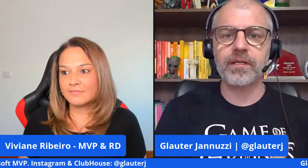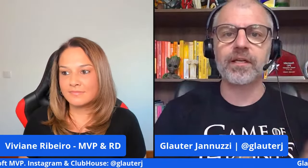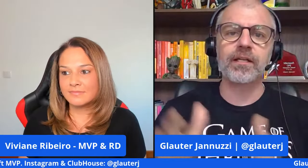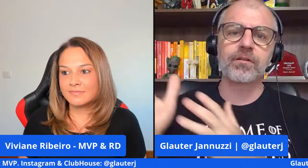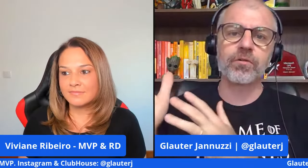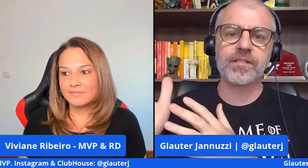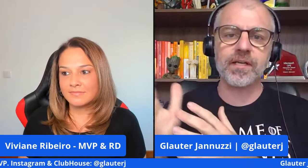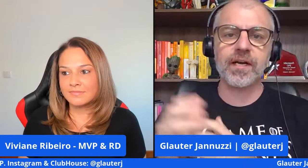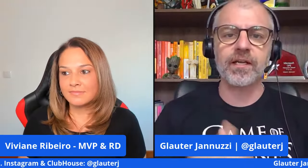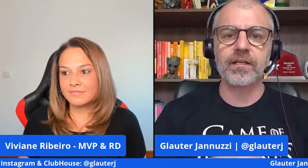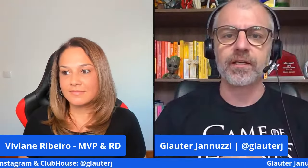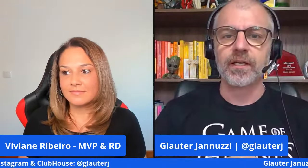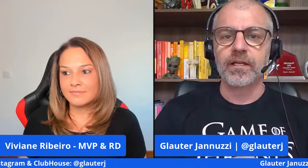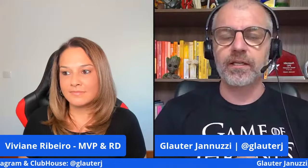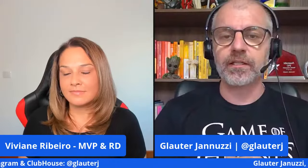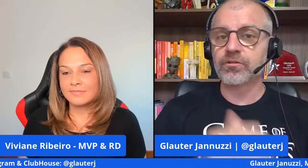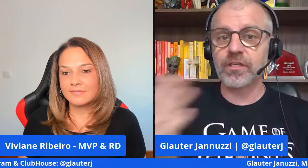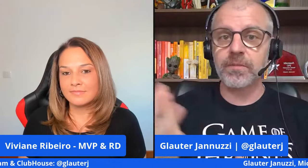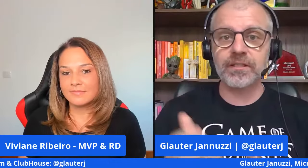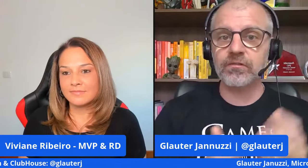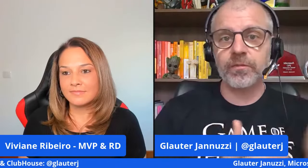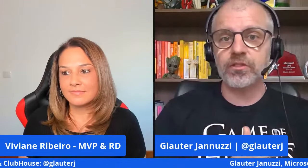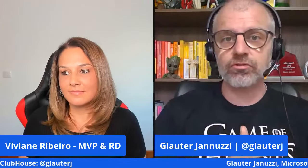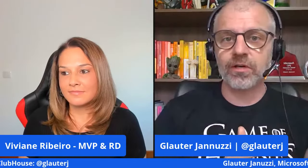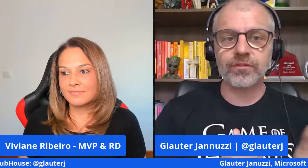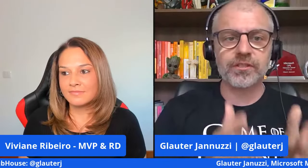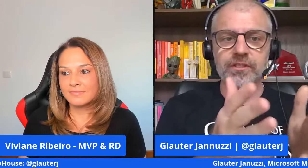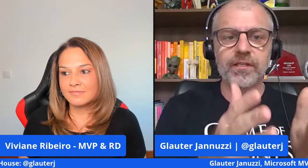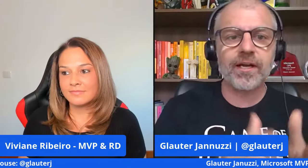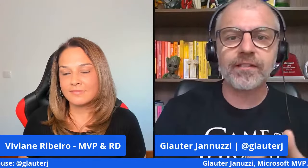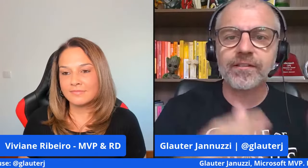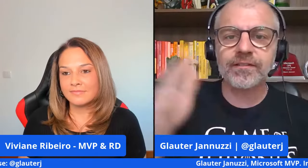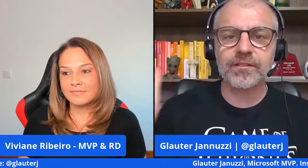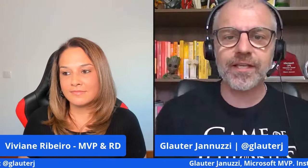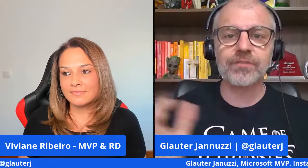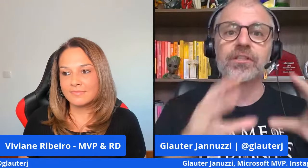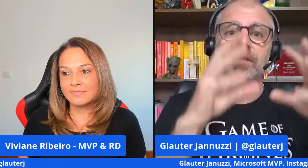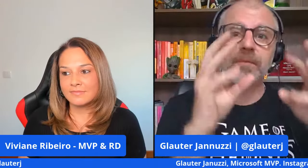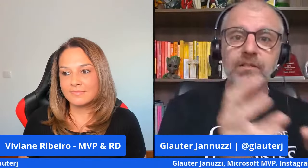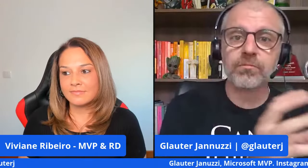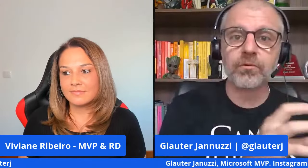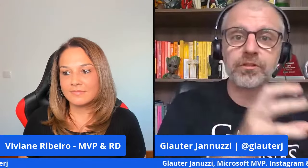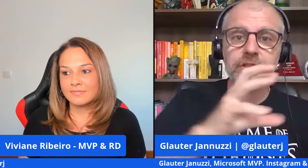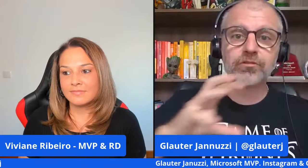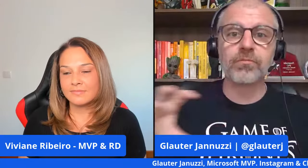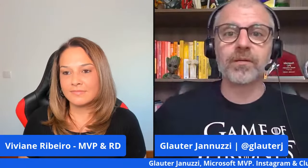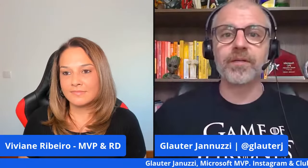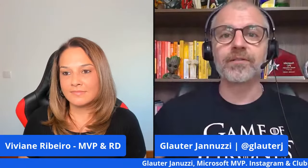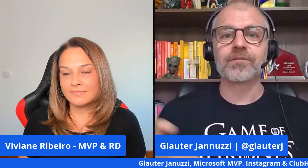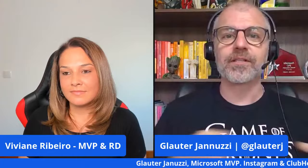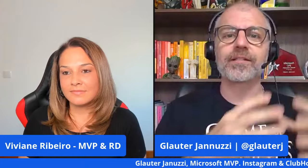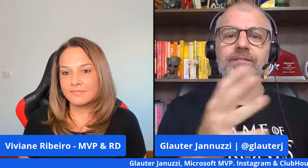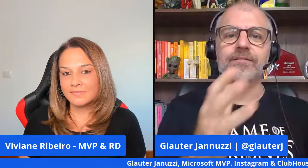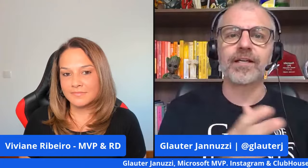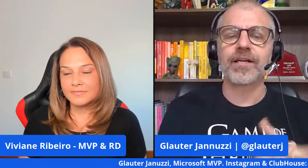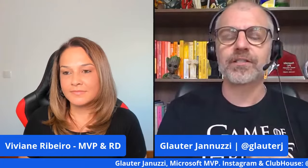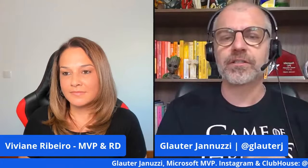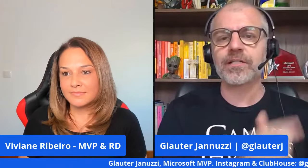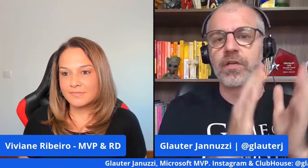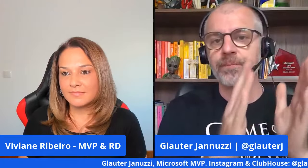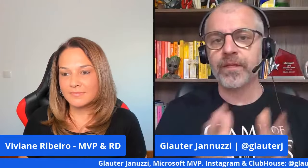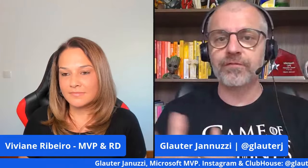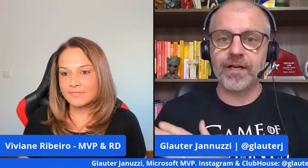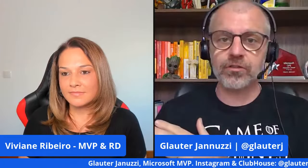jovens também que querem conhecer a carreira e que não se limitam a desenvolvimento de software a gente tem a área de ciência de dados que também tem um monte de desdobramentos dentro da